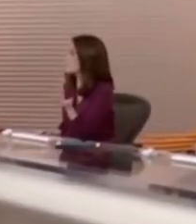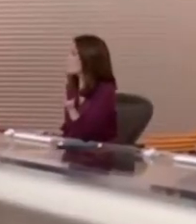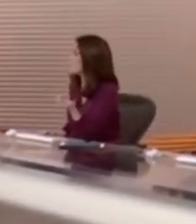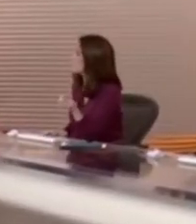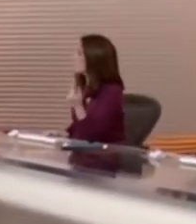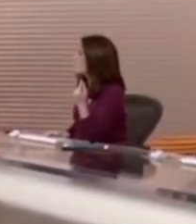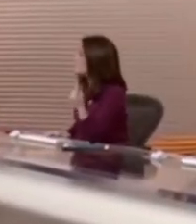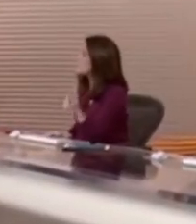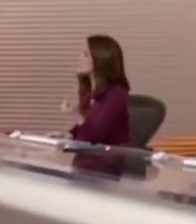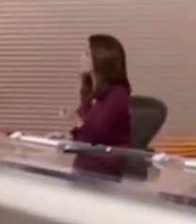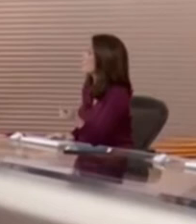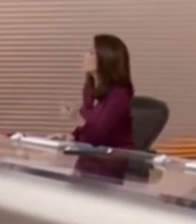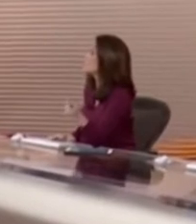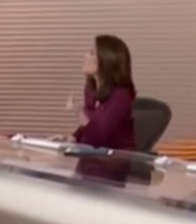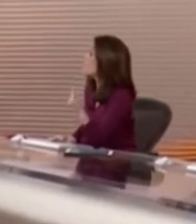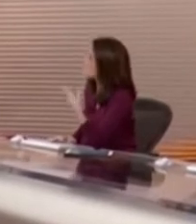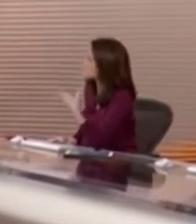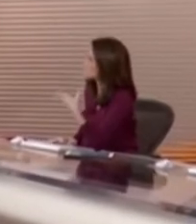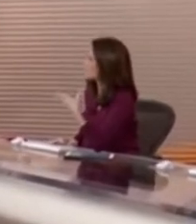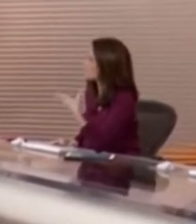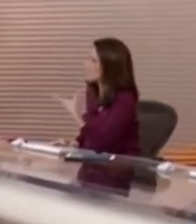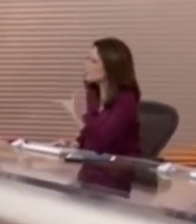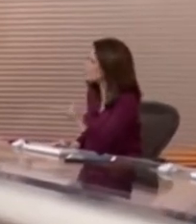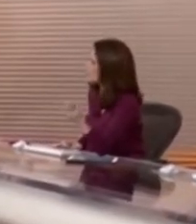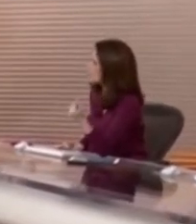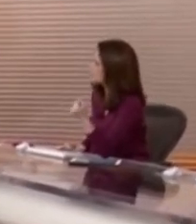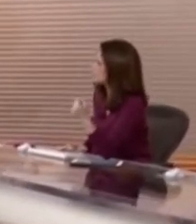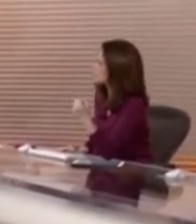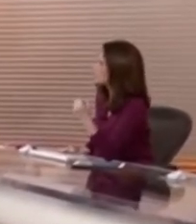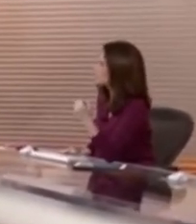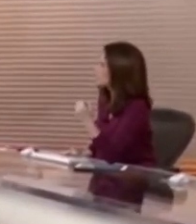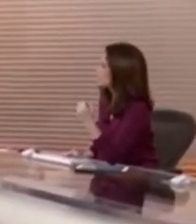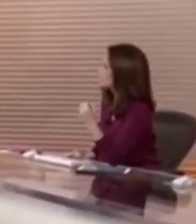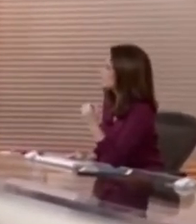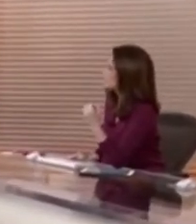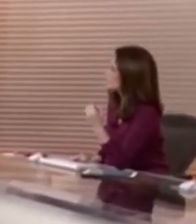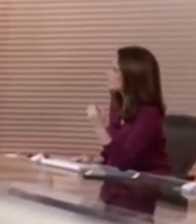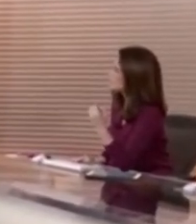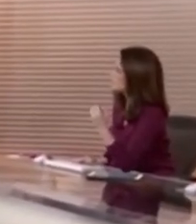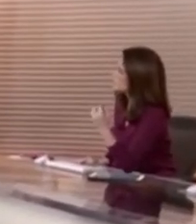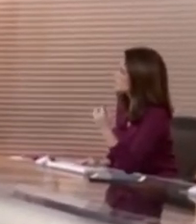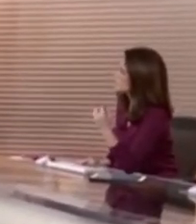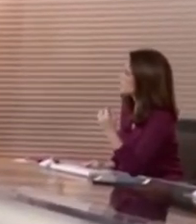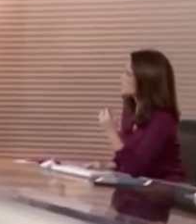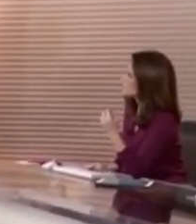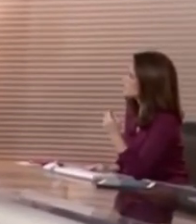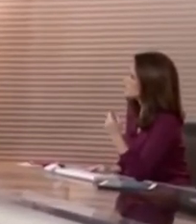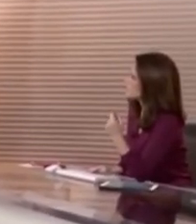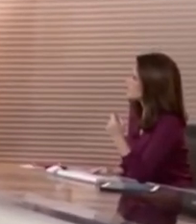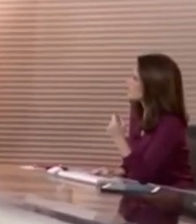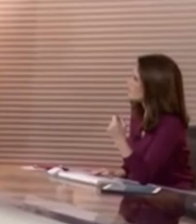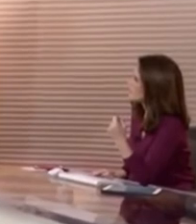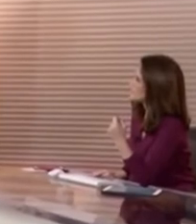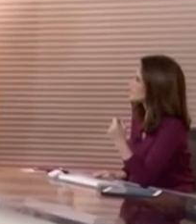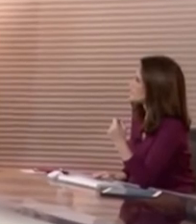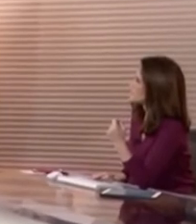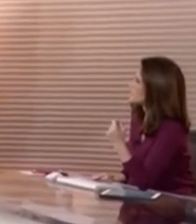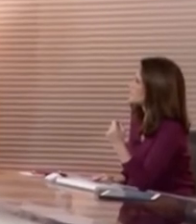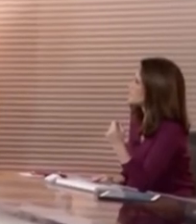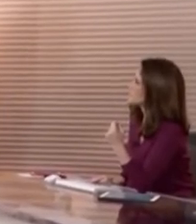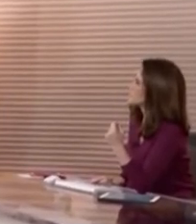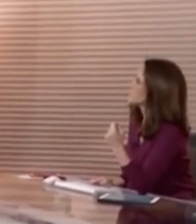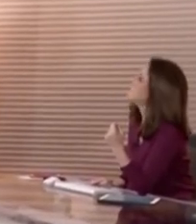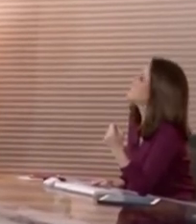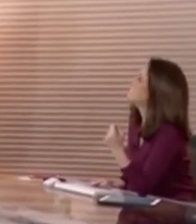do tamanho do orçamento investido em saneamento básico, Rodrigo. É muito dinheiro. E para mostrar que não estamos gastando tempo também, ainda 8 e 1